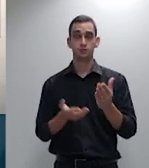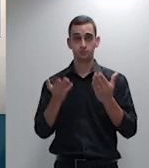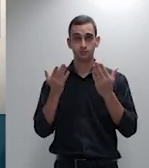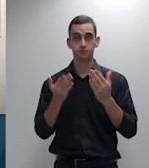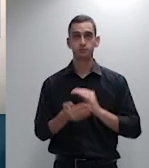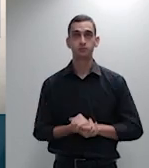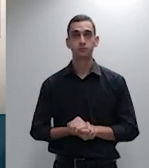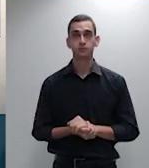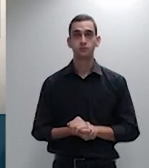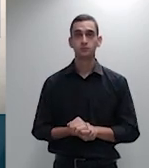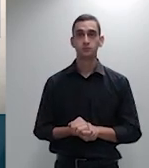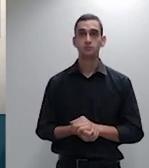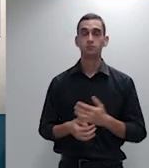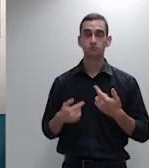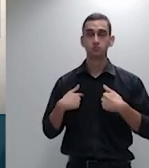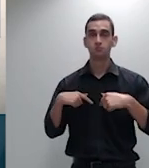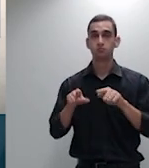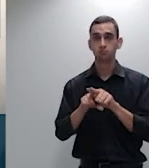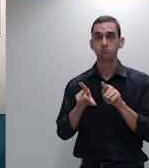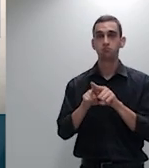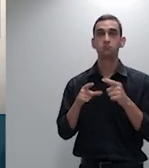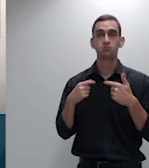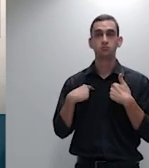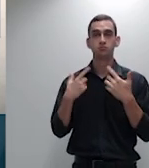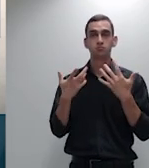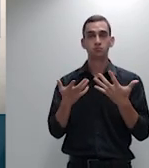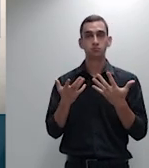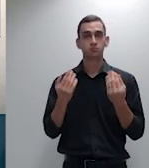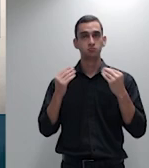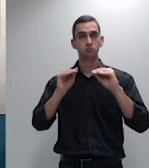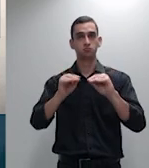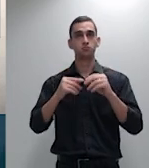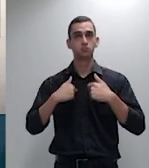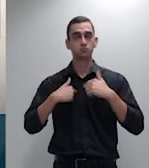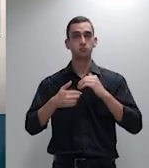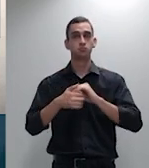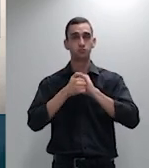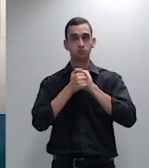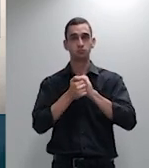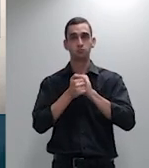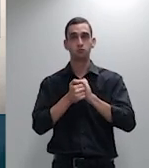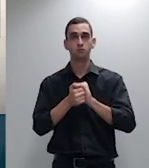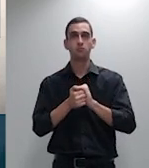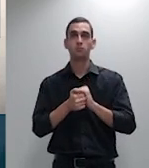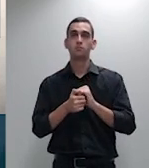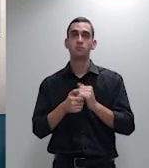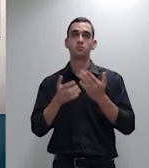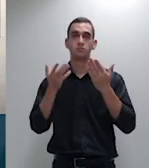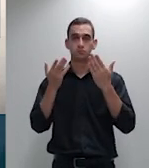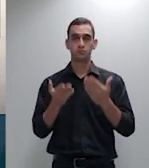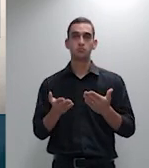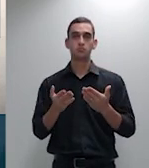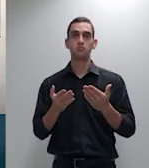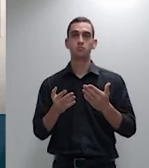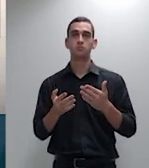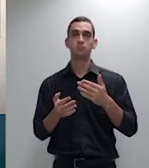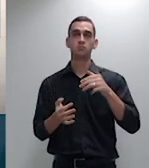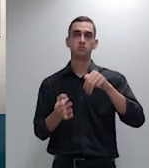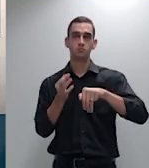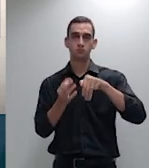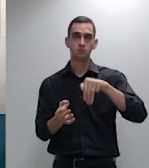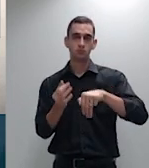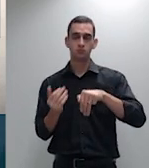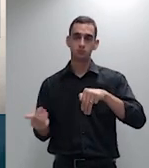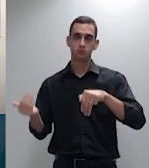registrar meus cumprimentos sinceros cumprimentos há sempre excelentes ponderações feitas pelo ministro